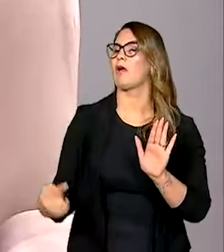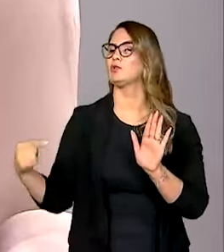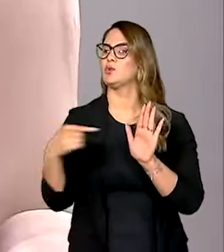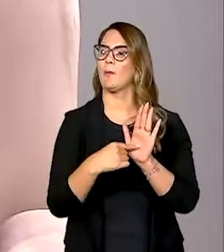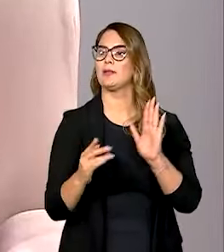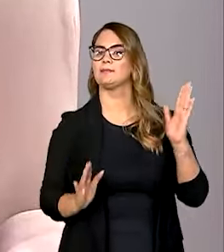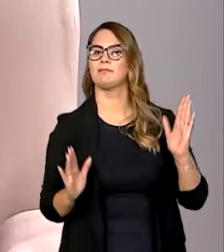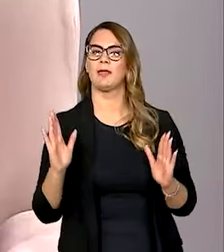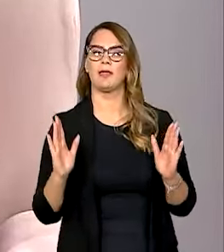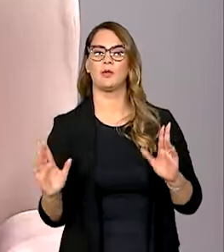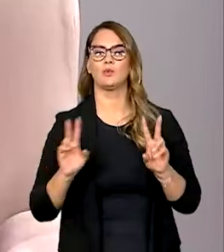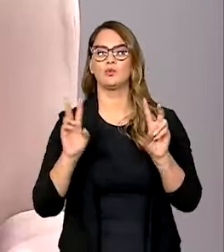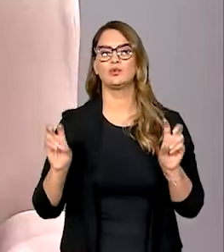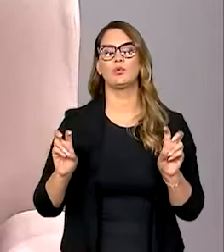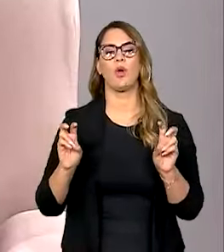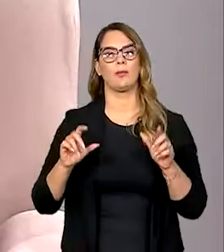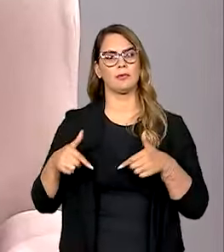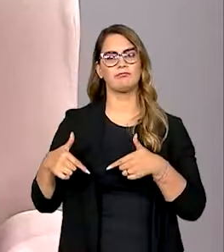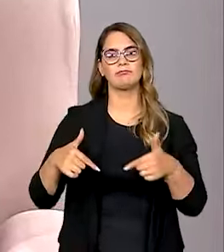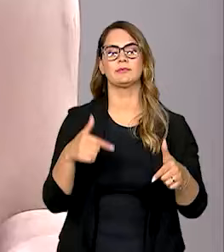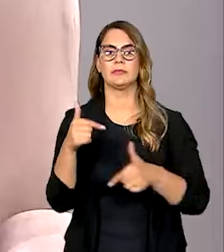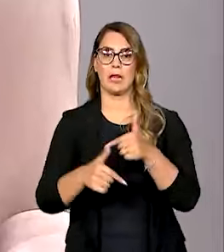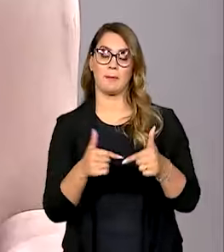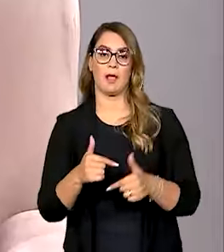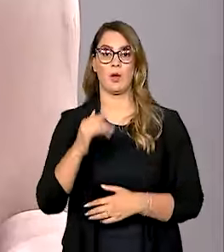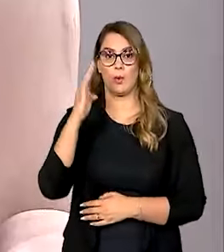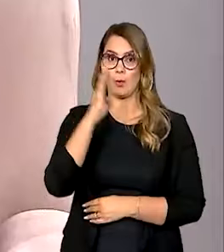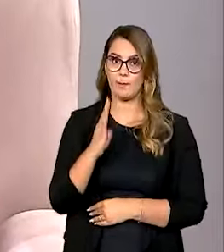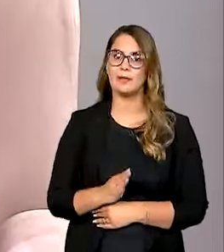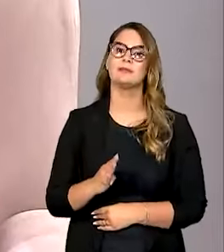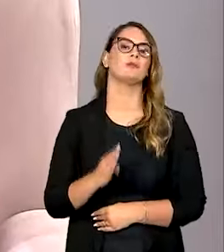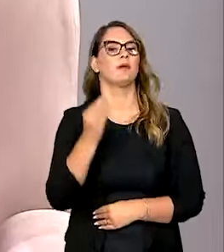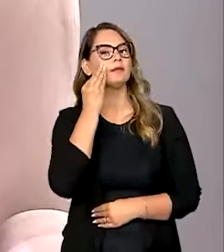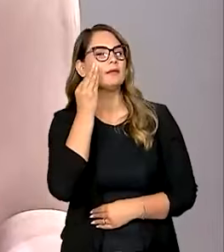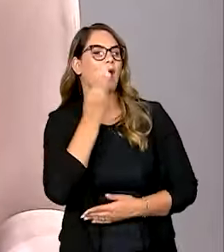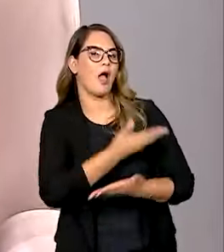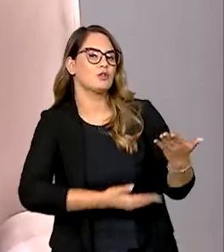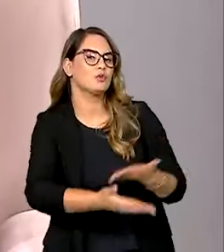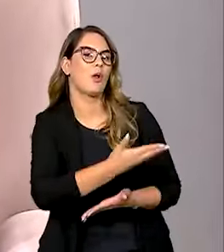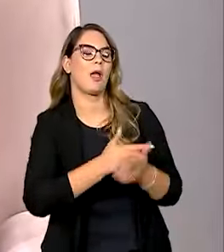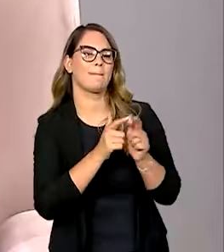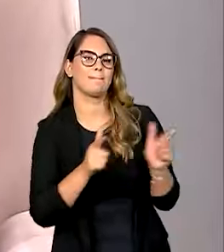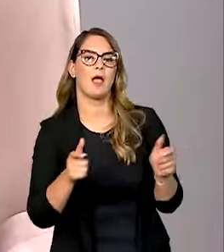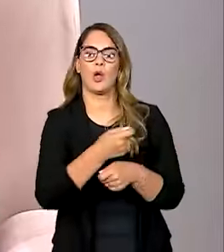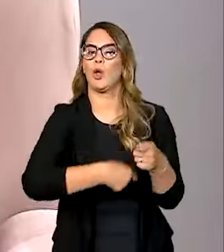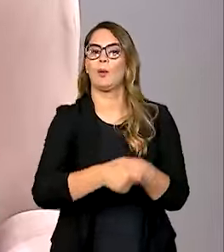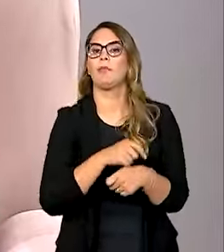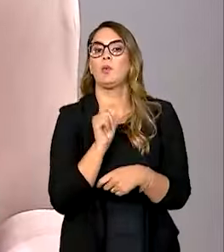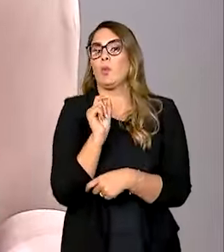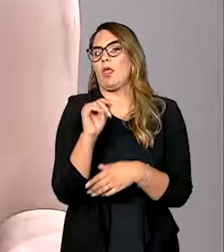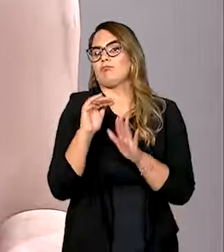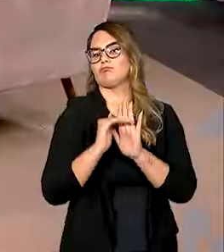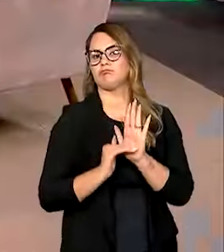mandato aí, em termos de linha de atuação mesmo? O Brasil, ele vai tentar articular aí com essas maiores economias o